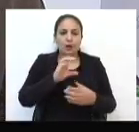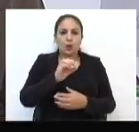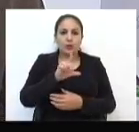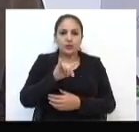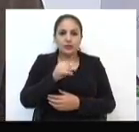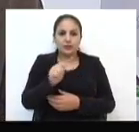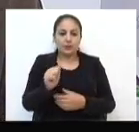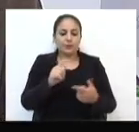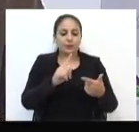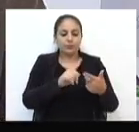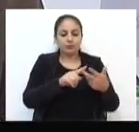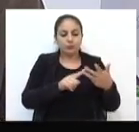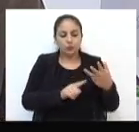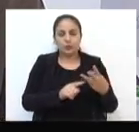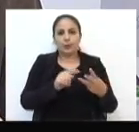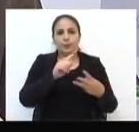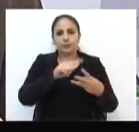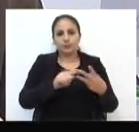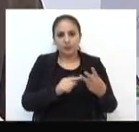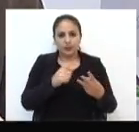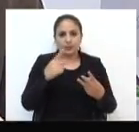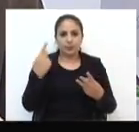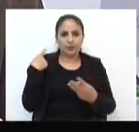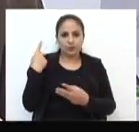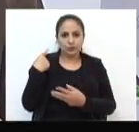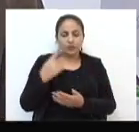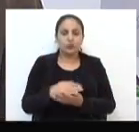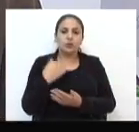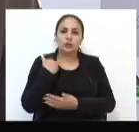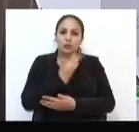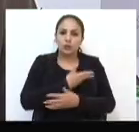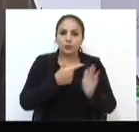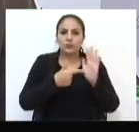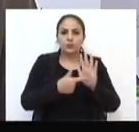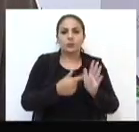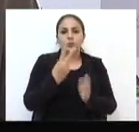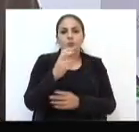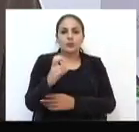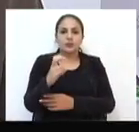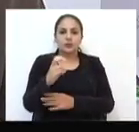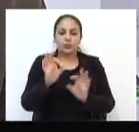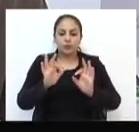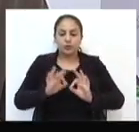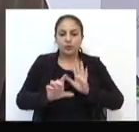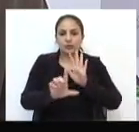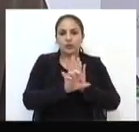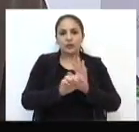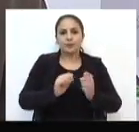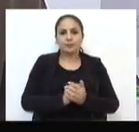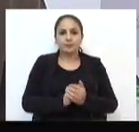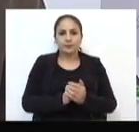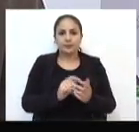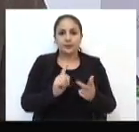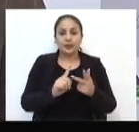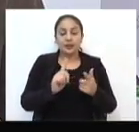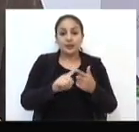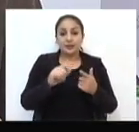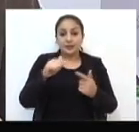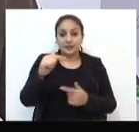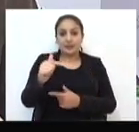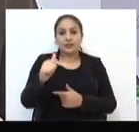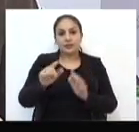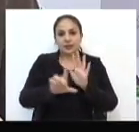coligação entre o PP, PDT e o PR. Durante quatro anos nós apresentamos 25 projetos de lei, tivemos sete leis